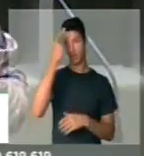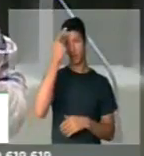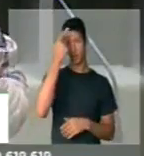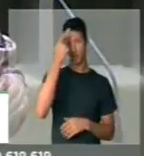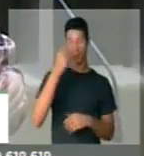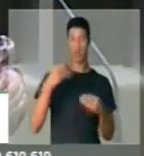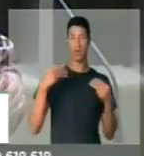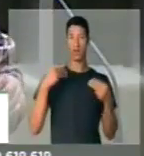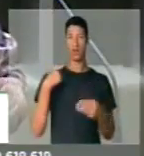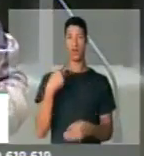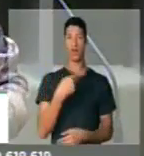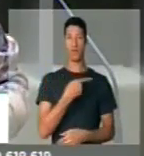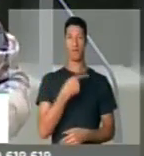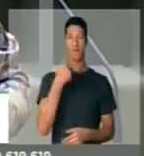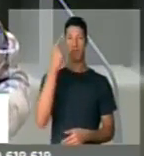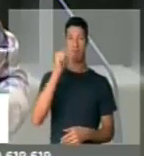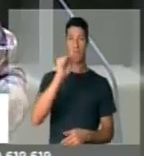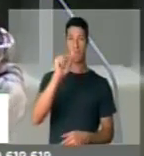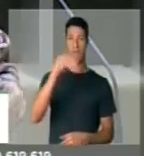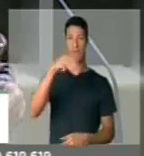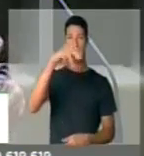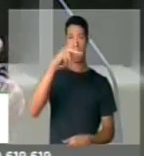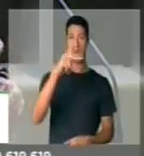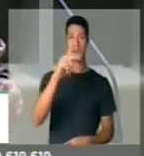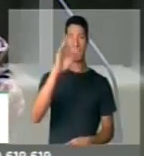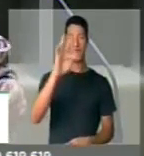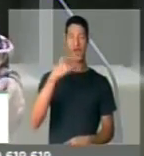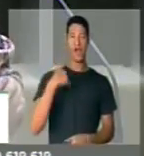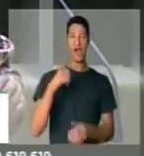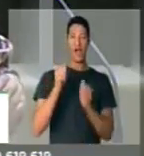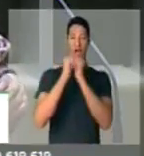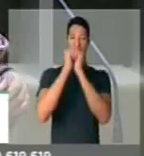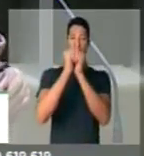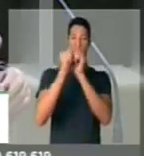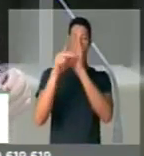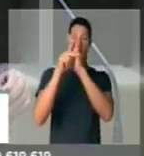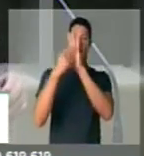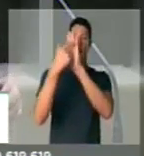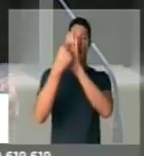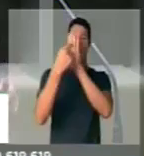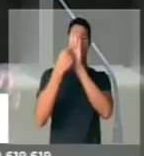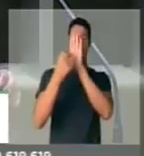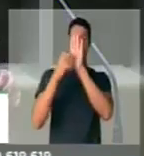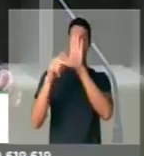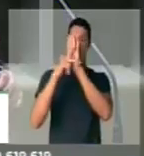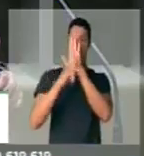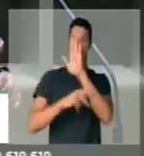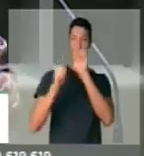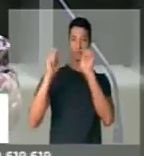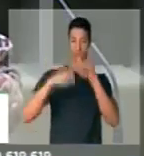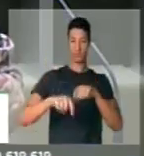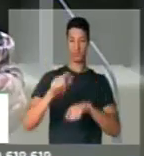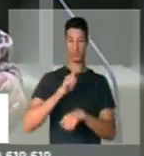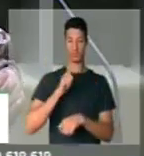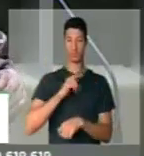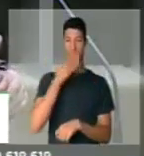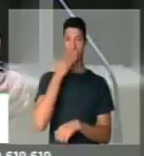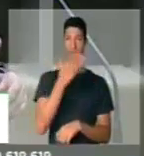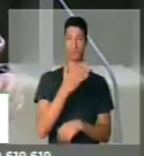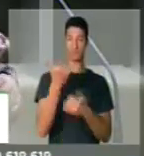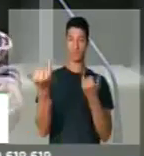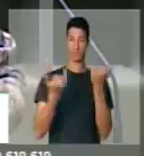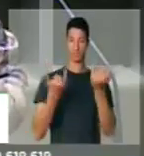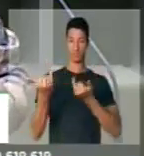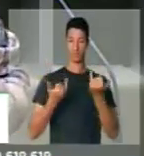do Ministério Público Federal. Estou com um requerimento de pedido de